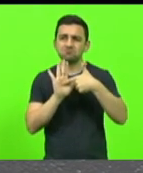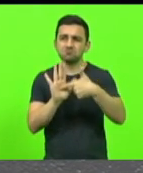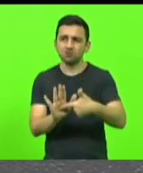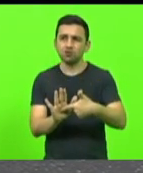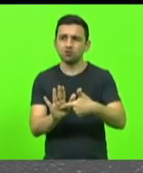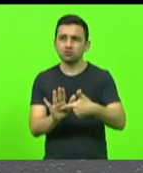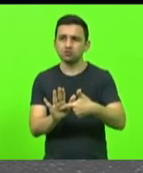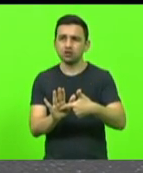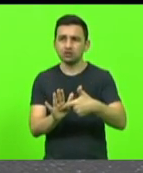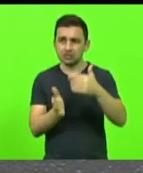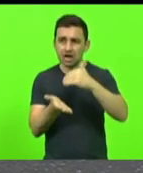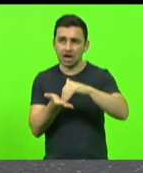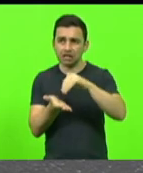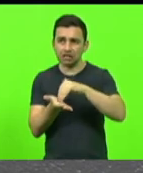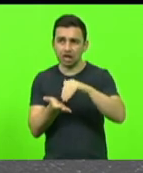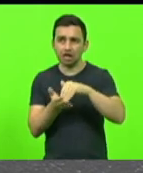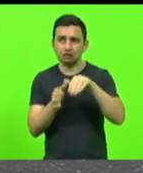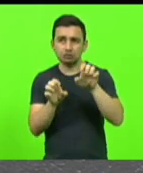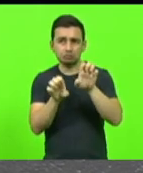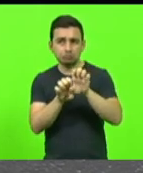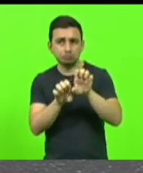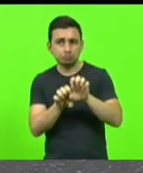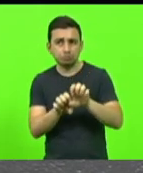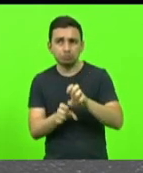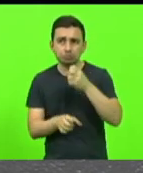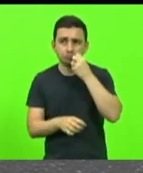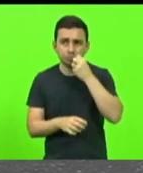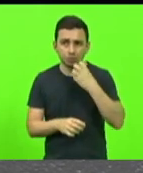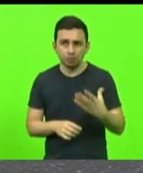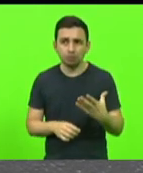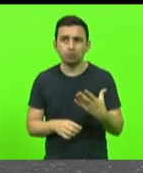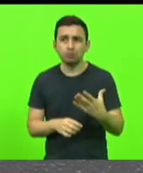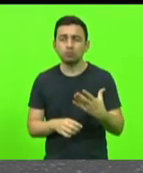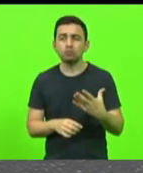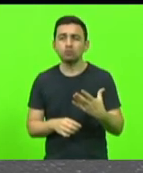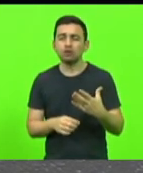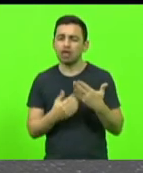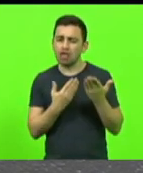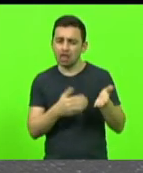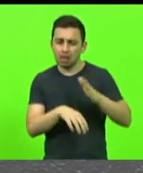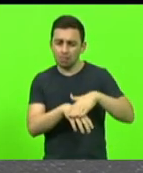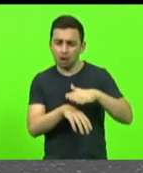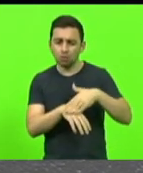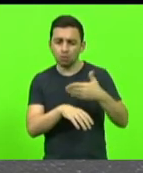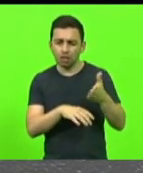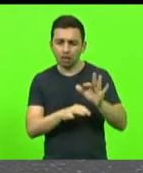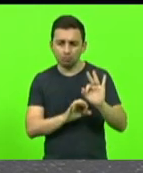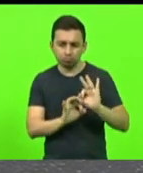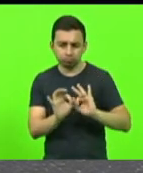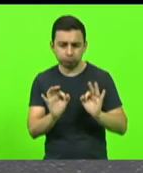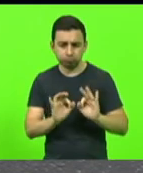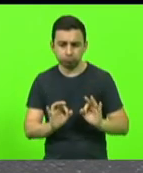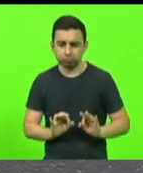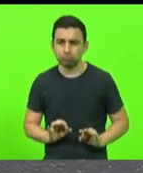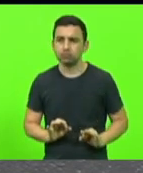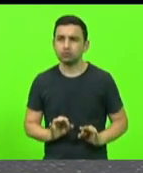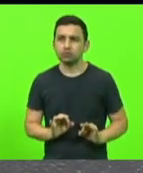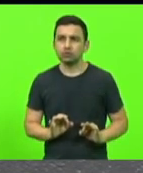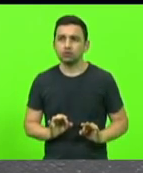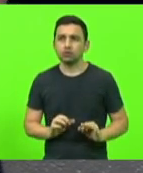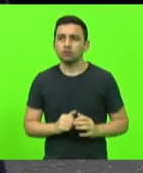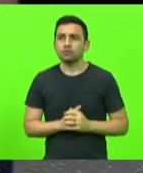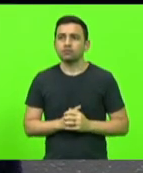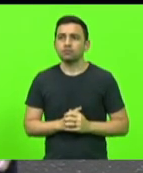grande secretário de Infraestrutura e que toma as providências em relação à nossa região.